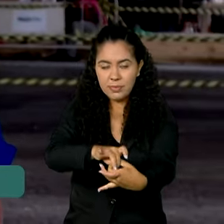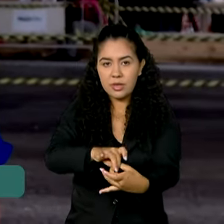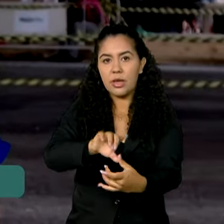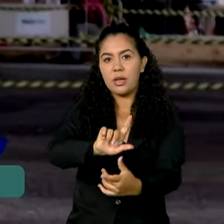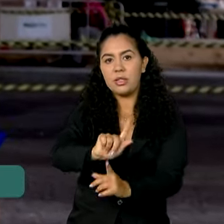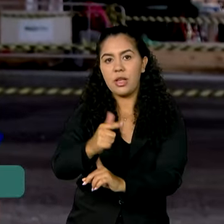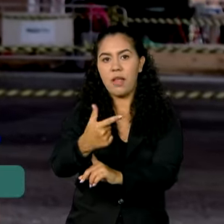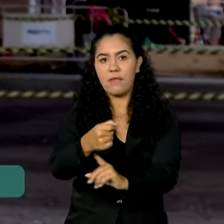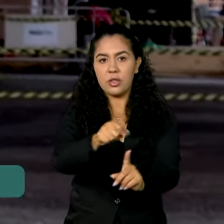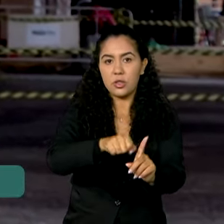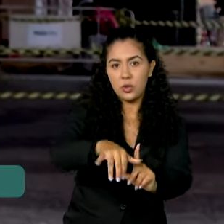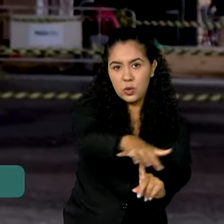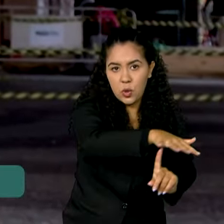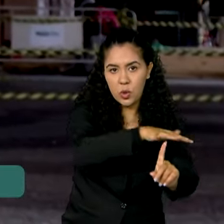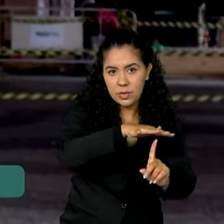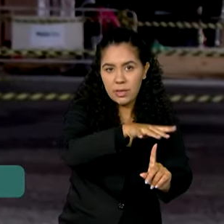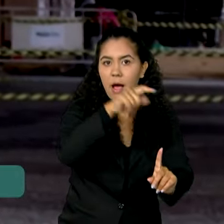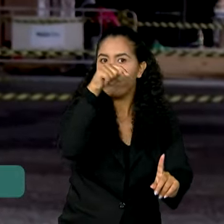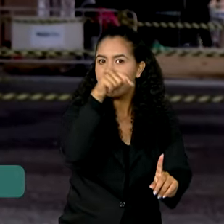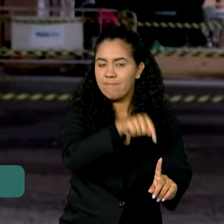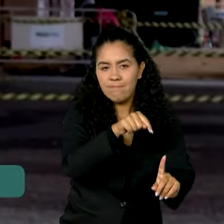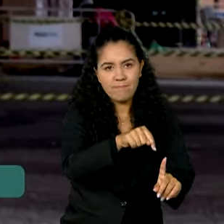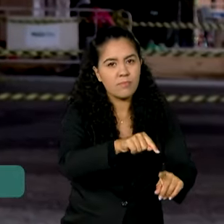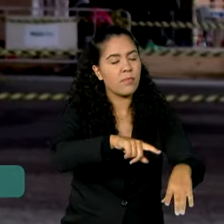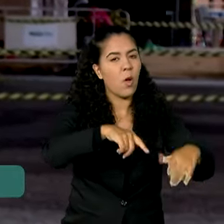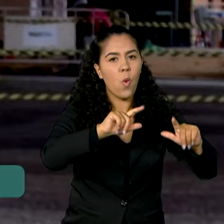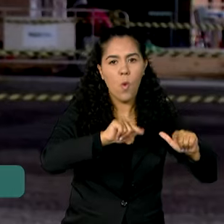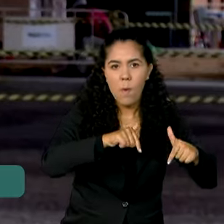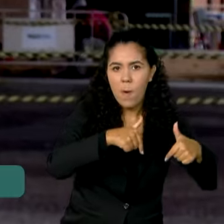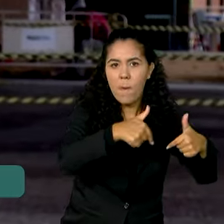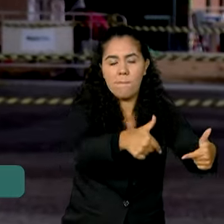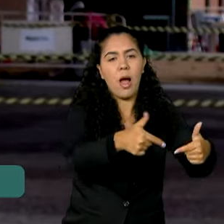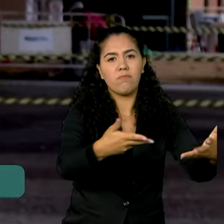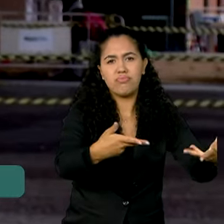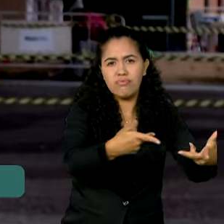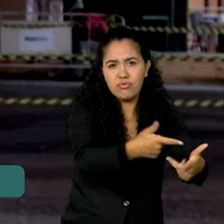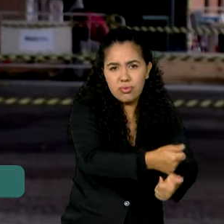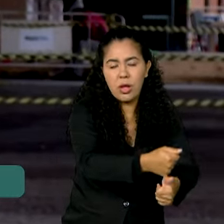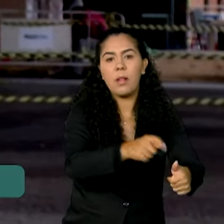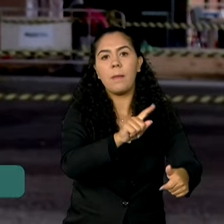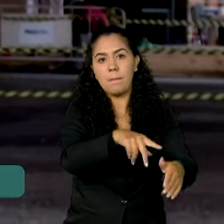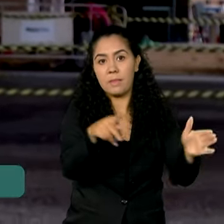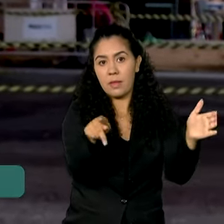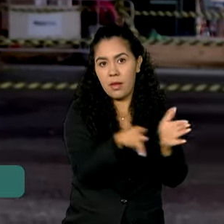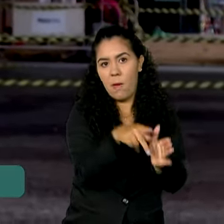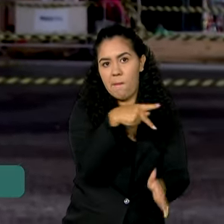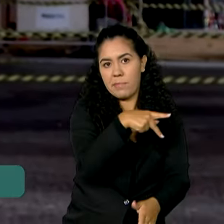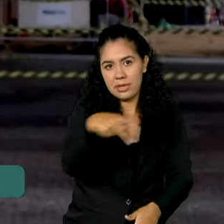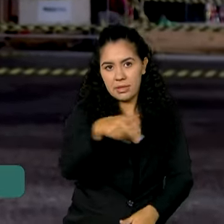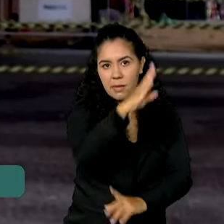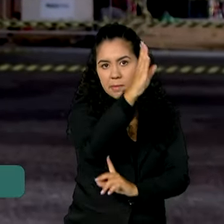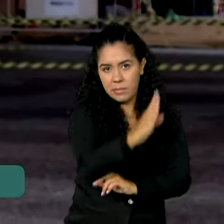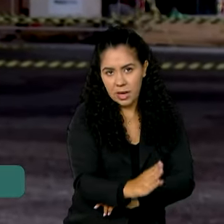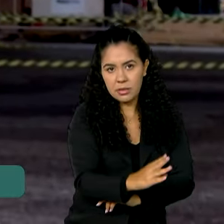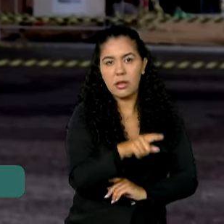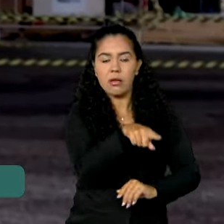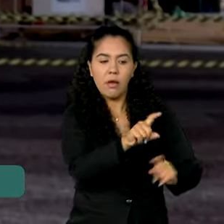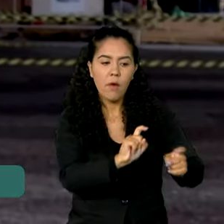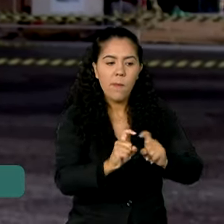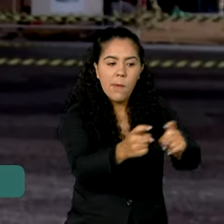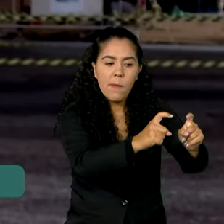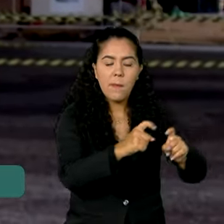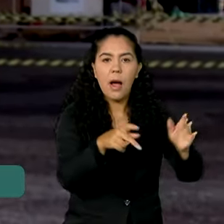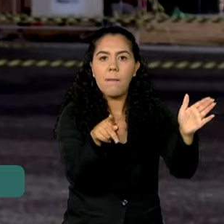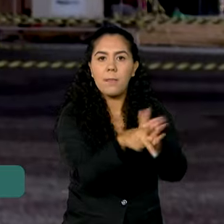G20 Social, uma iniciativa inédita posta em prática pela presidência brasileira no G20, que vai mobilizar organizações da sociedade